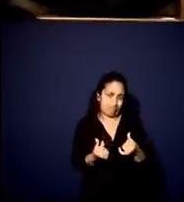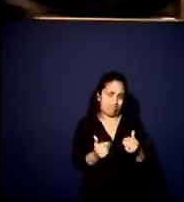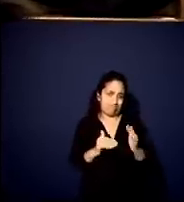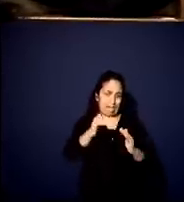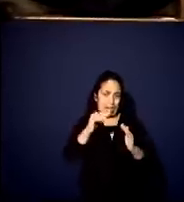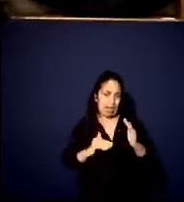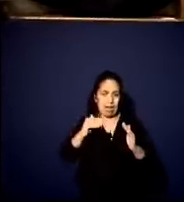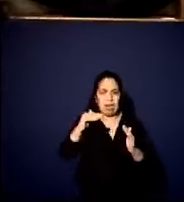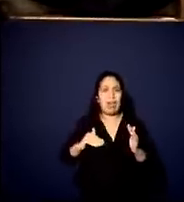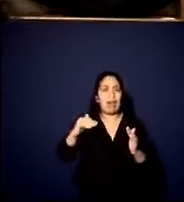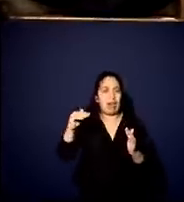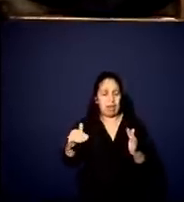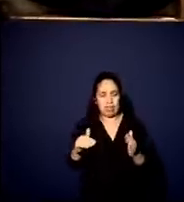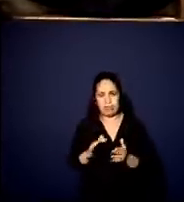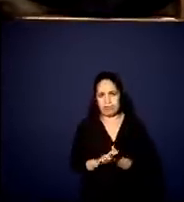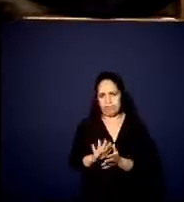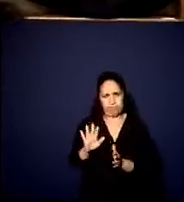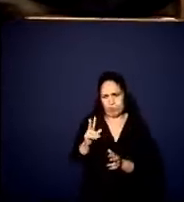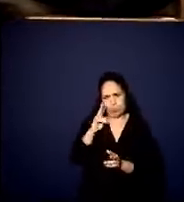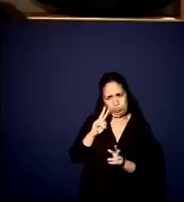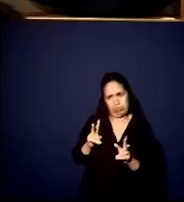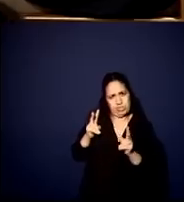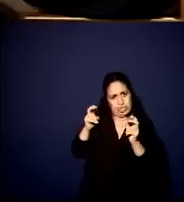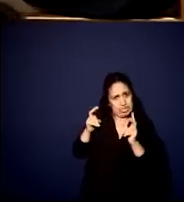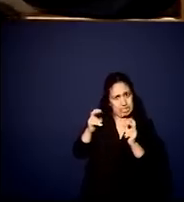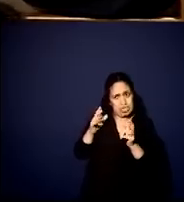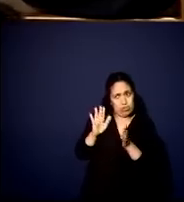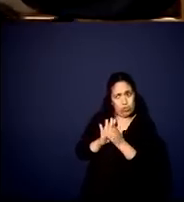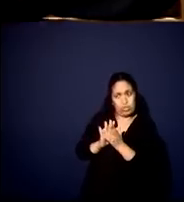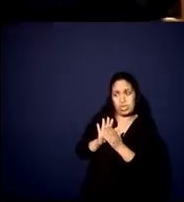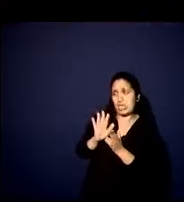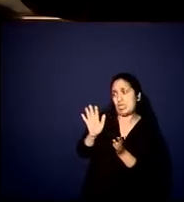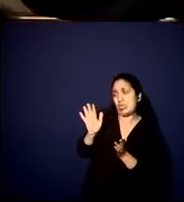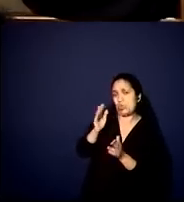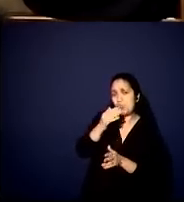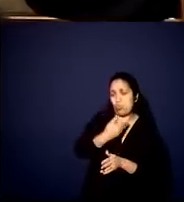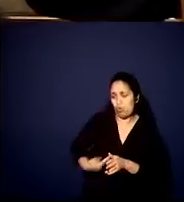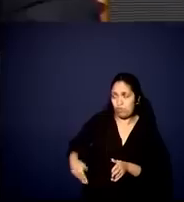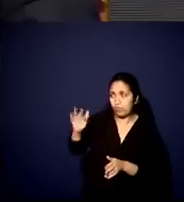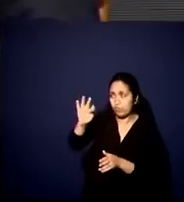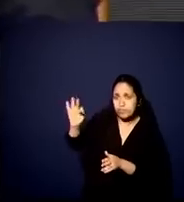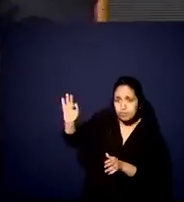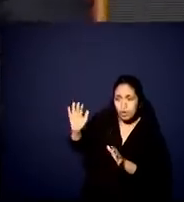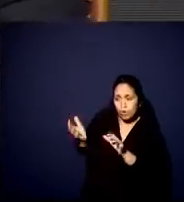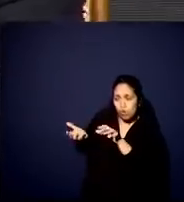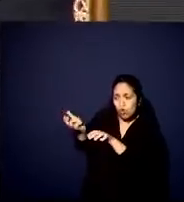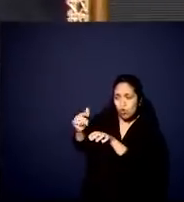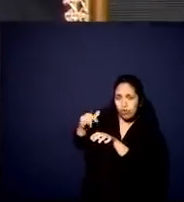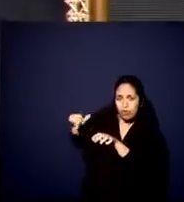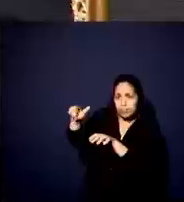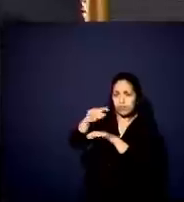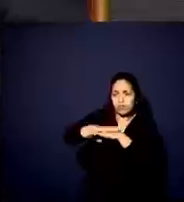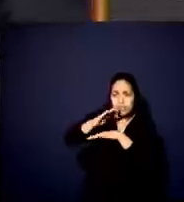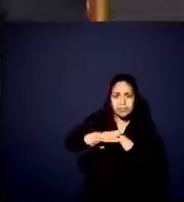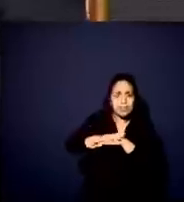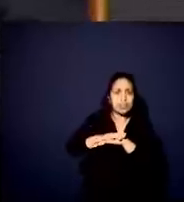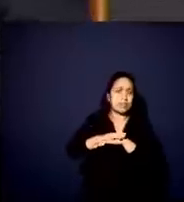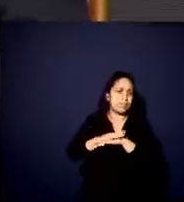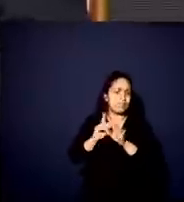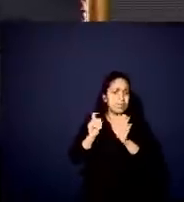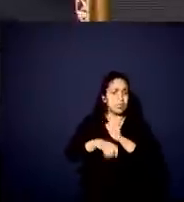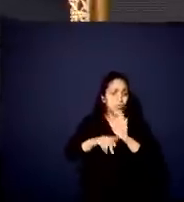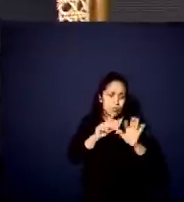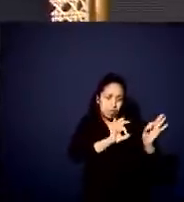vejo que o governo federal e o Congresso consigam fazer uma reforma tributária profunda, logo,